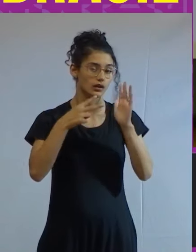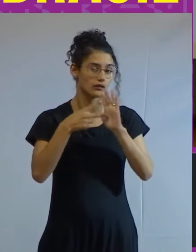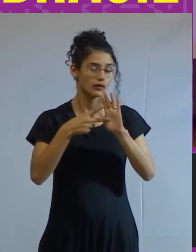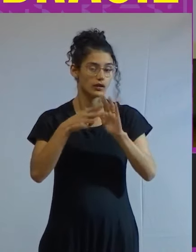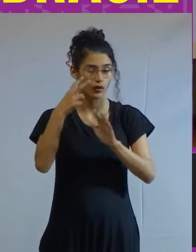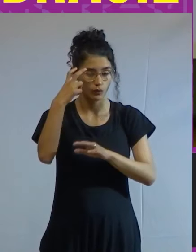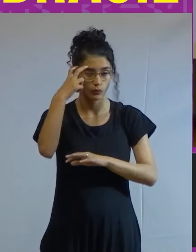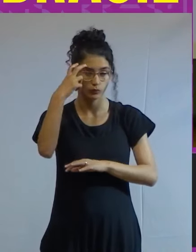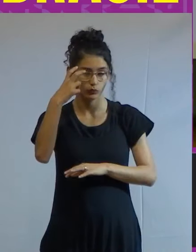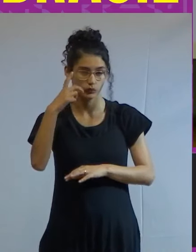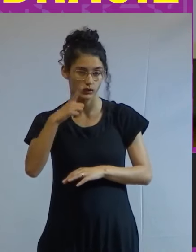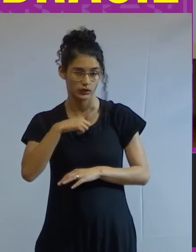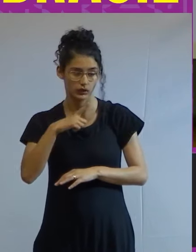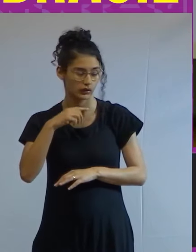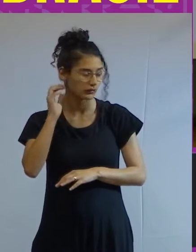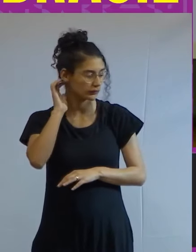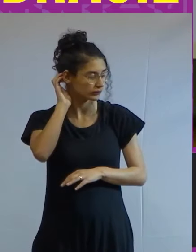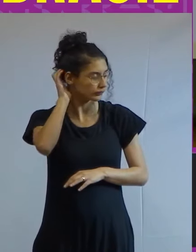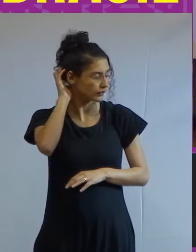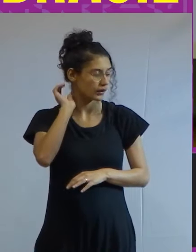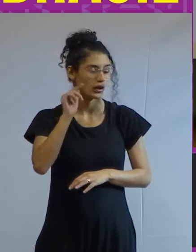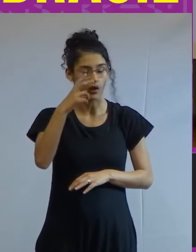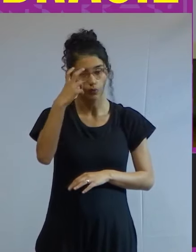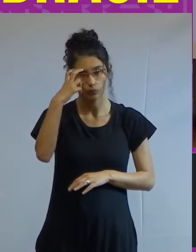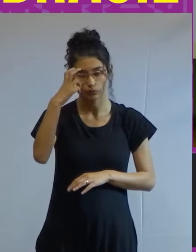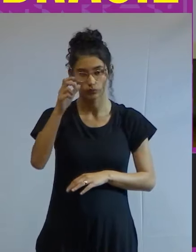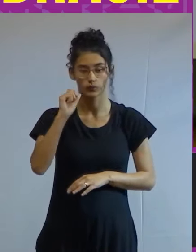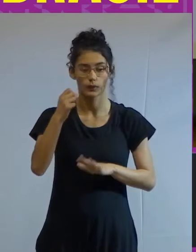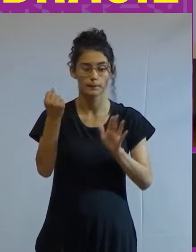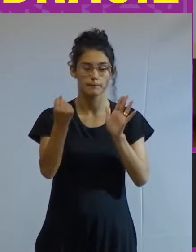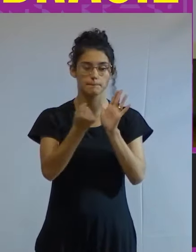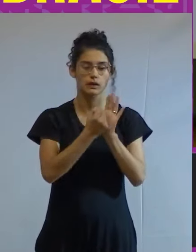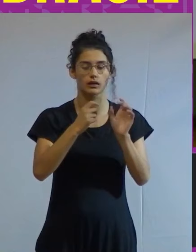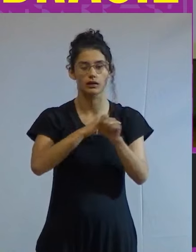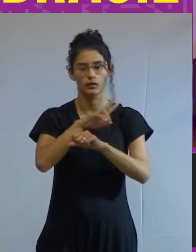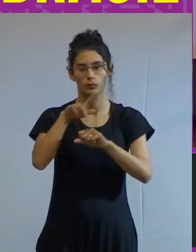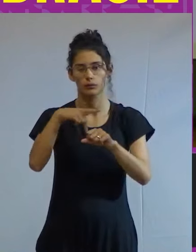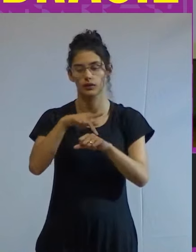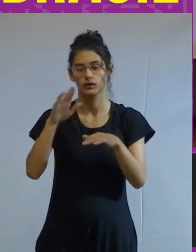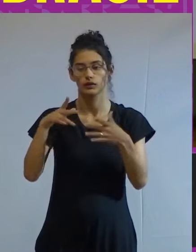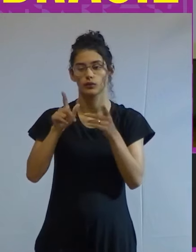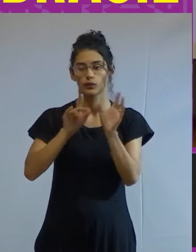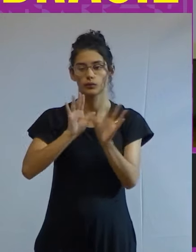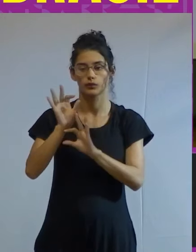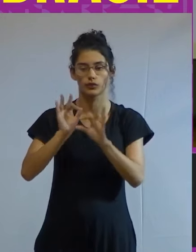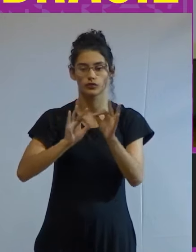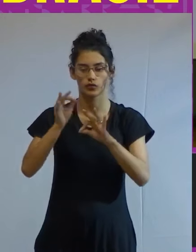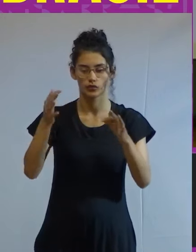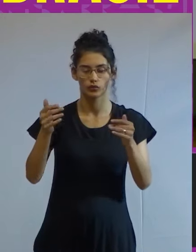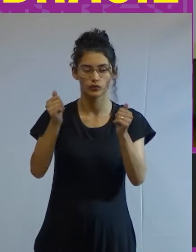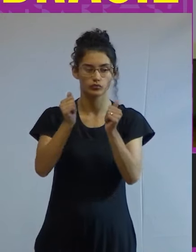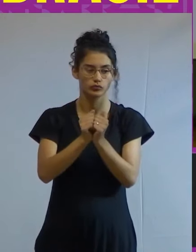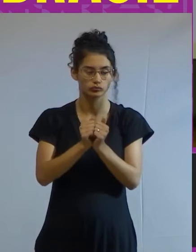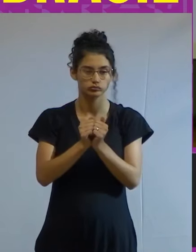sertaneja ela é uma cultura que marca o país então é um projeto integral